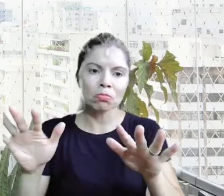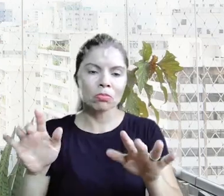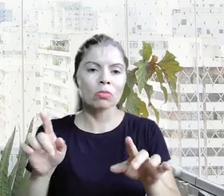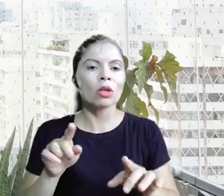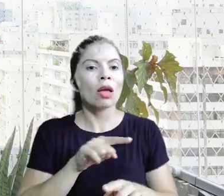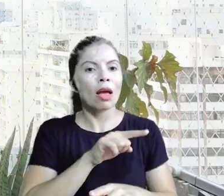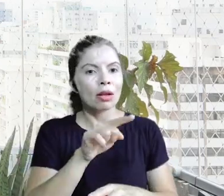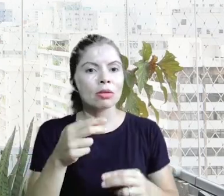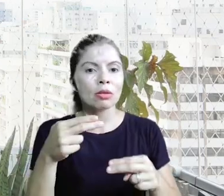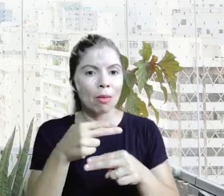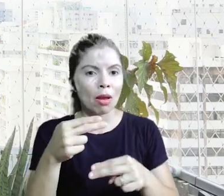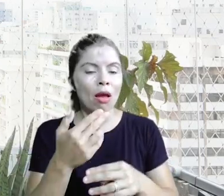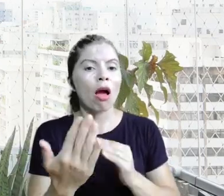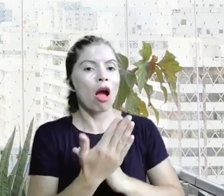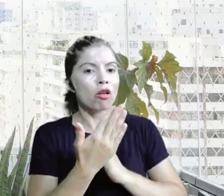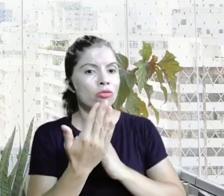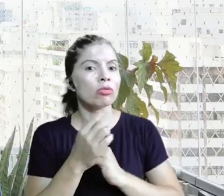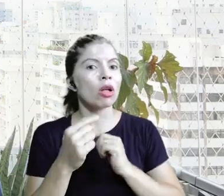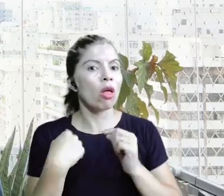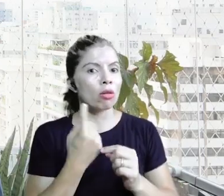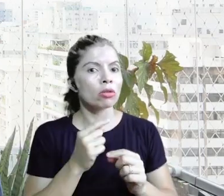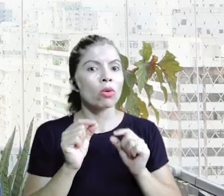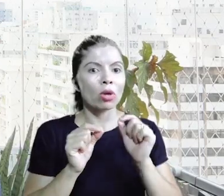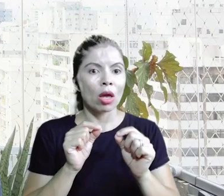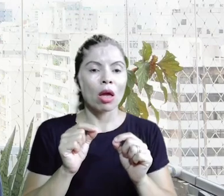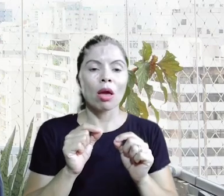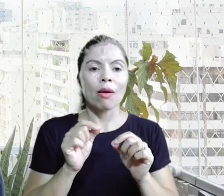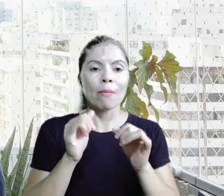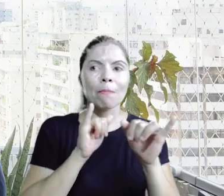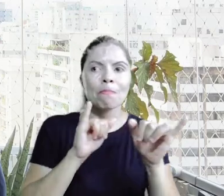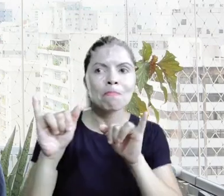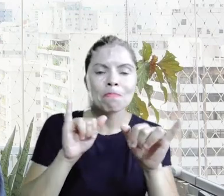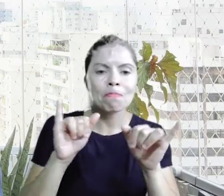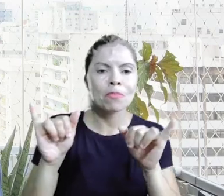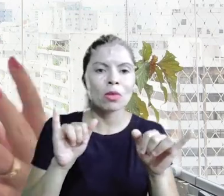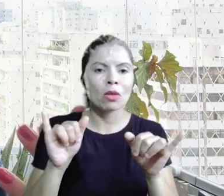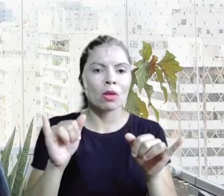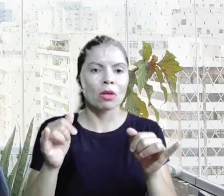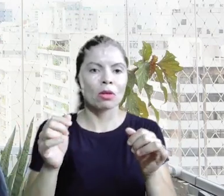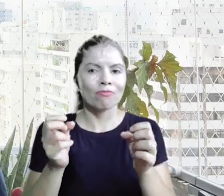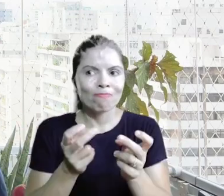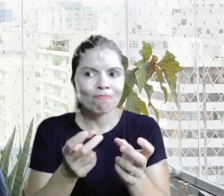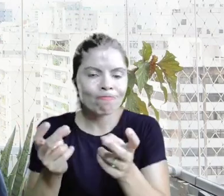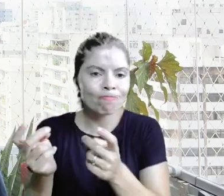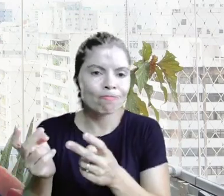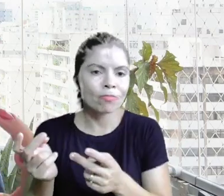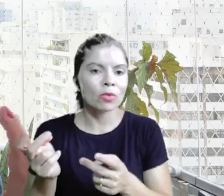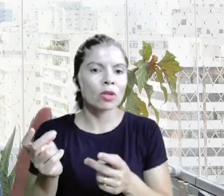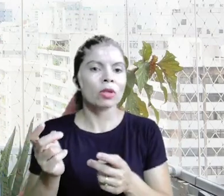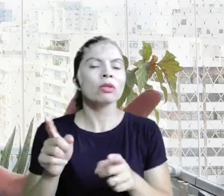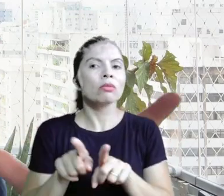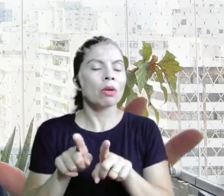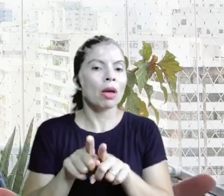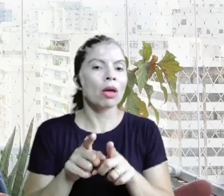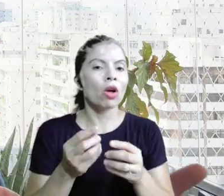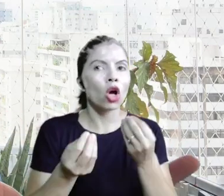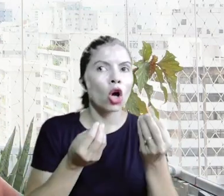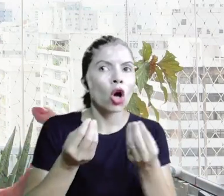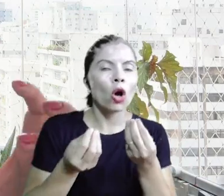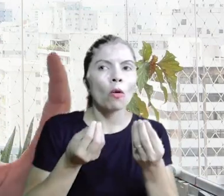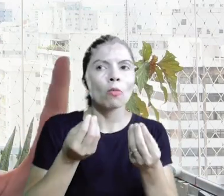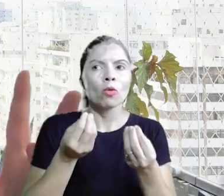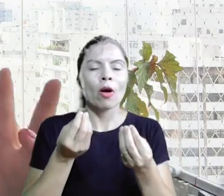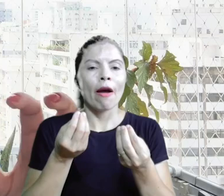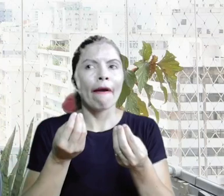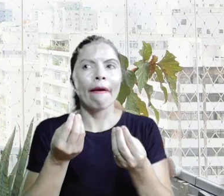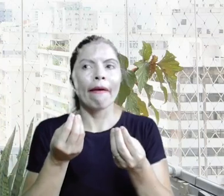eles ajudam a gente a rever o nosso business eles dão uma potência para a gente que às vezes a gente se perdia a